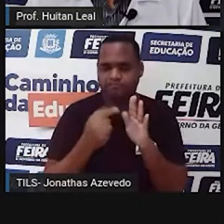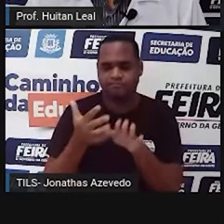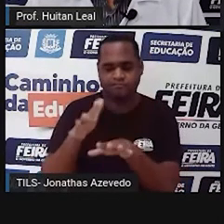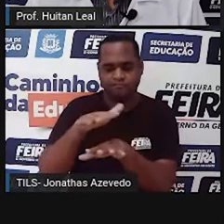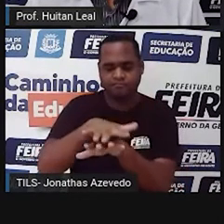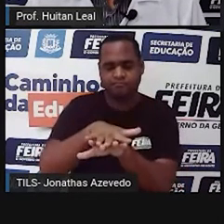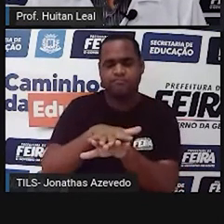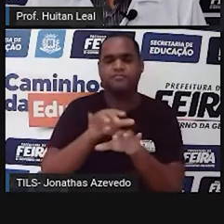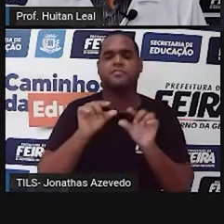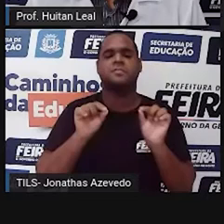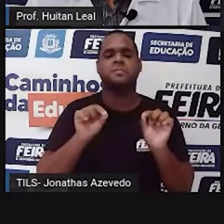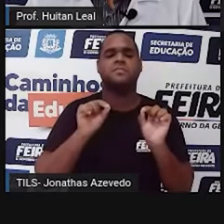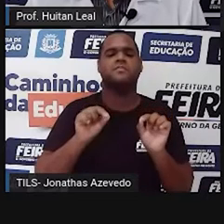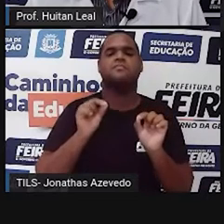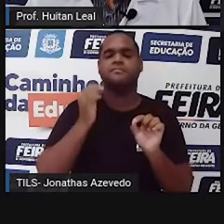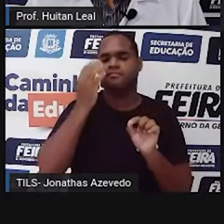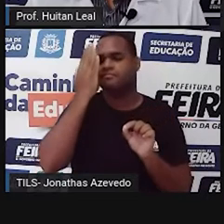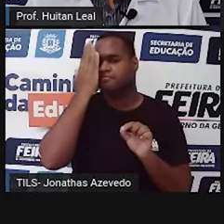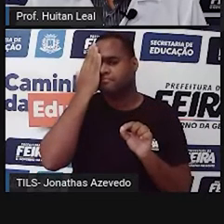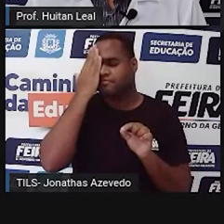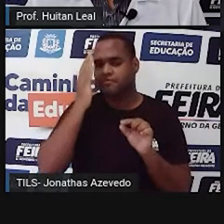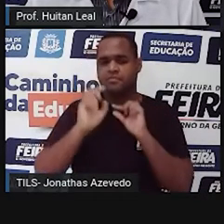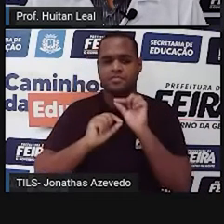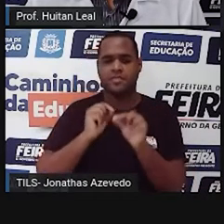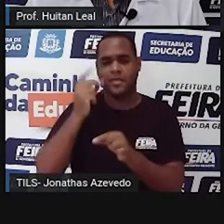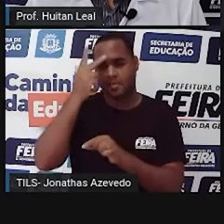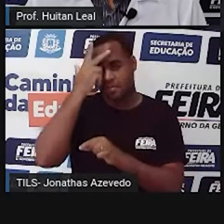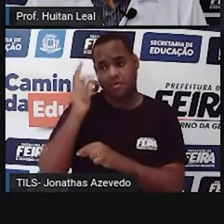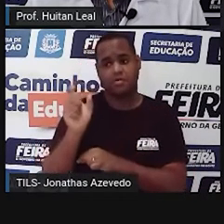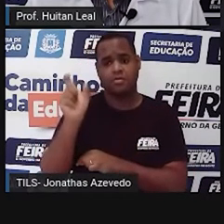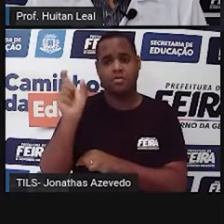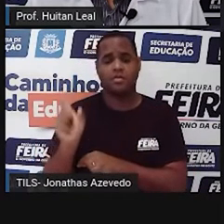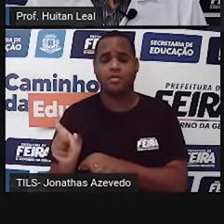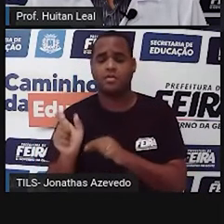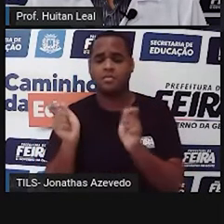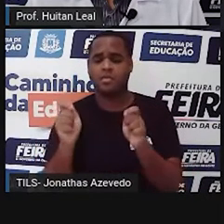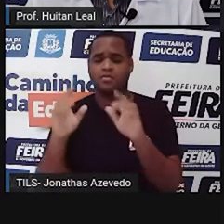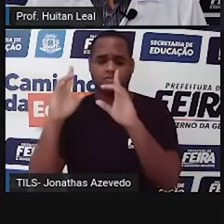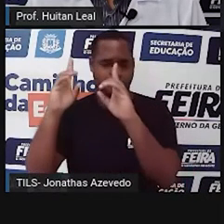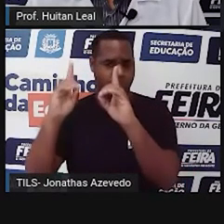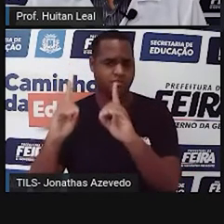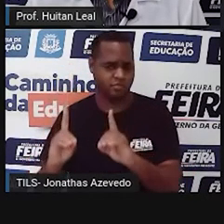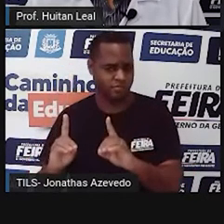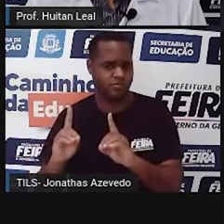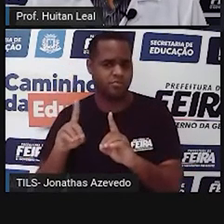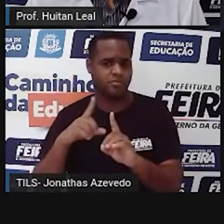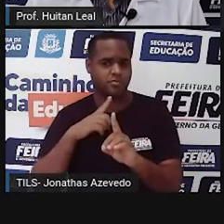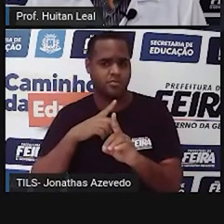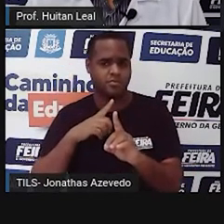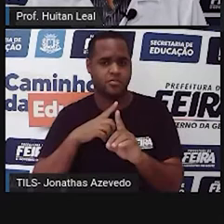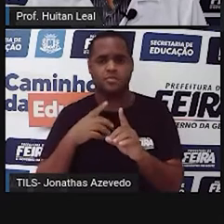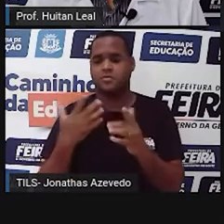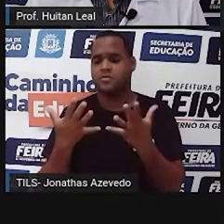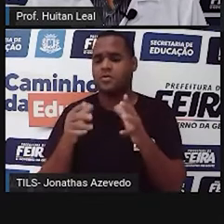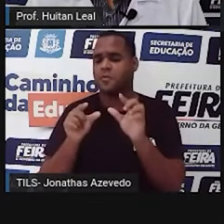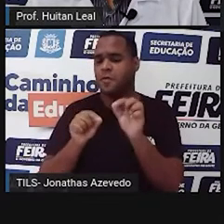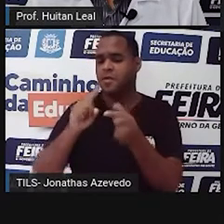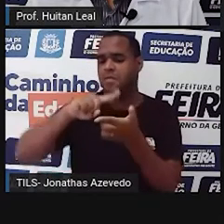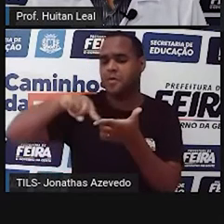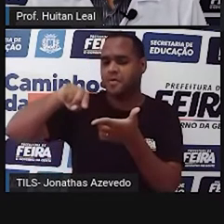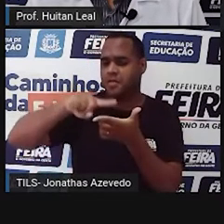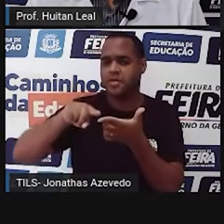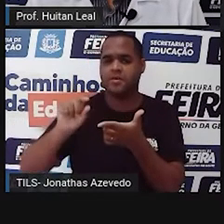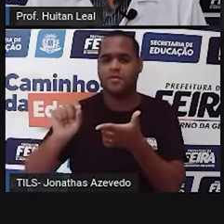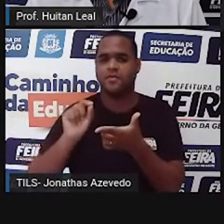as pessoas pensam logo em alguém que tenha alguma deficiência, algum problema,